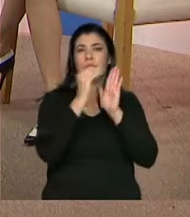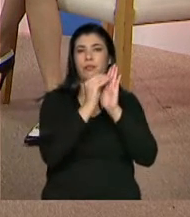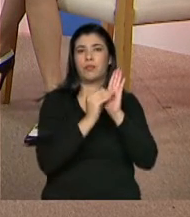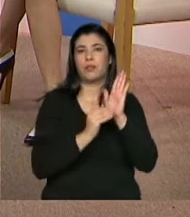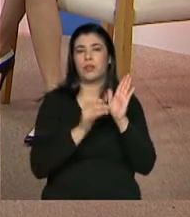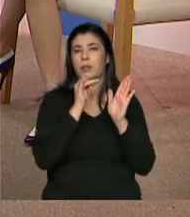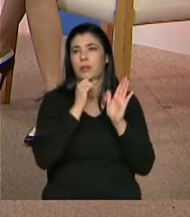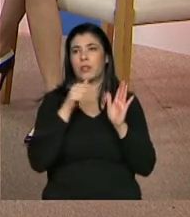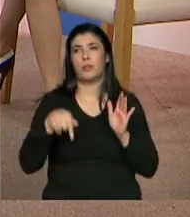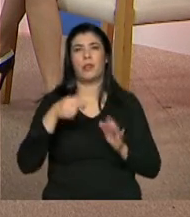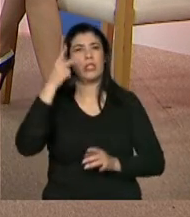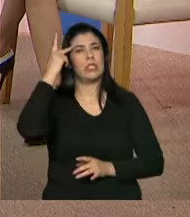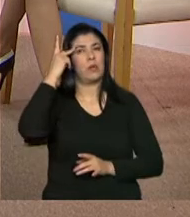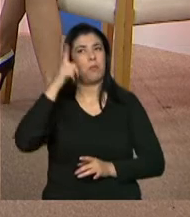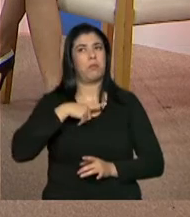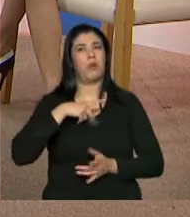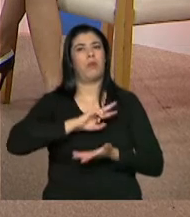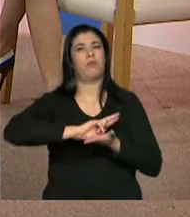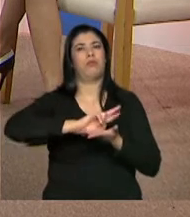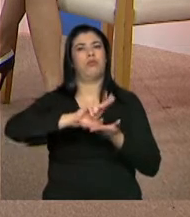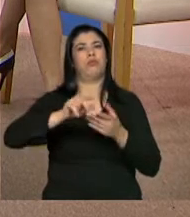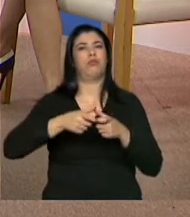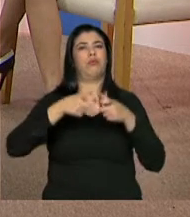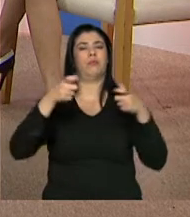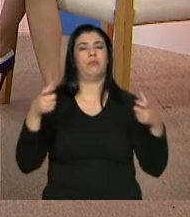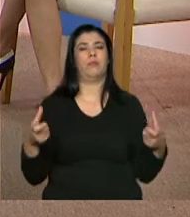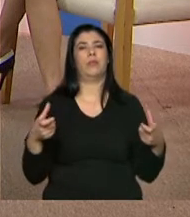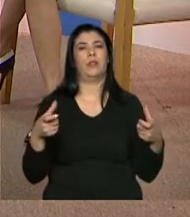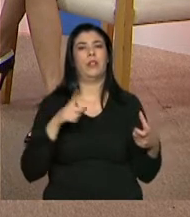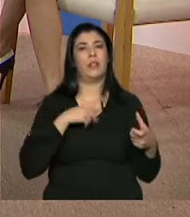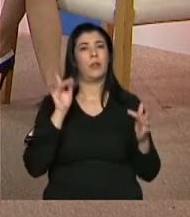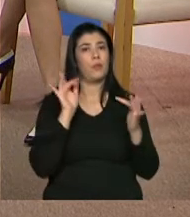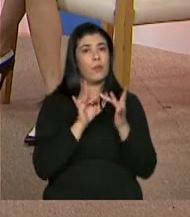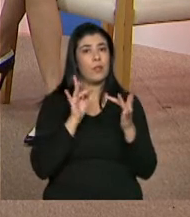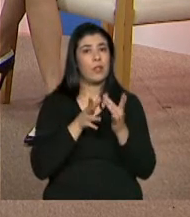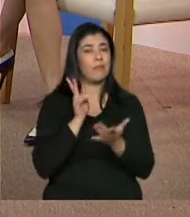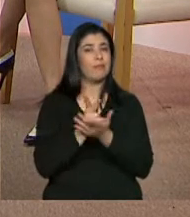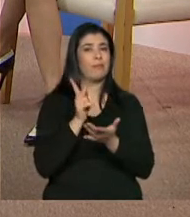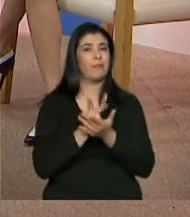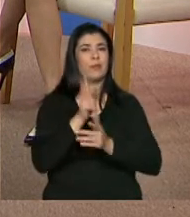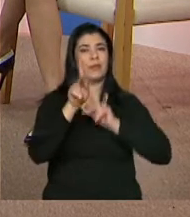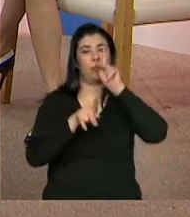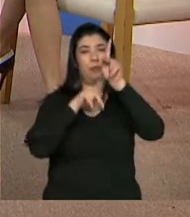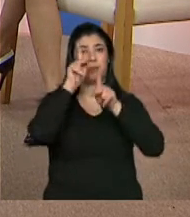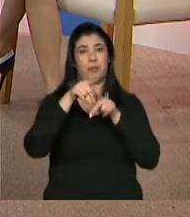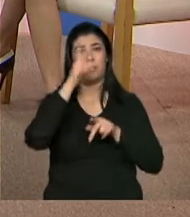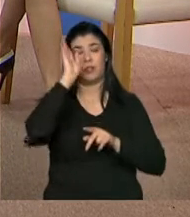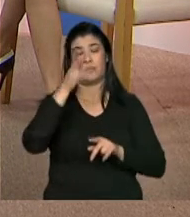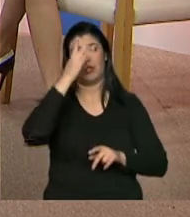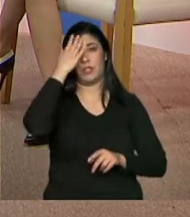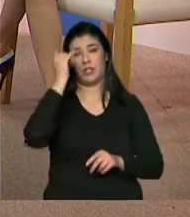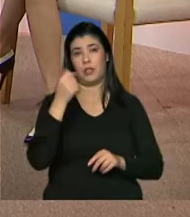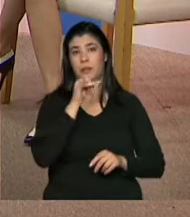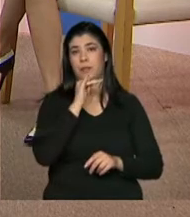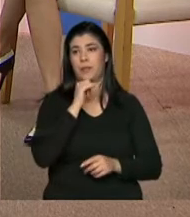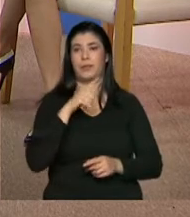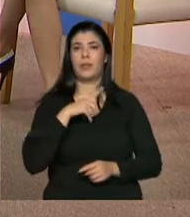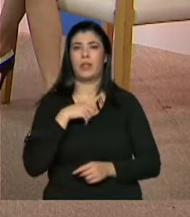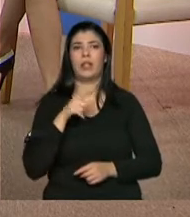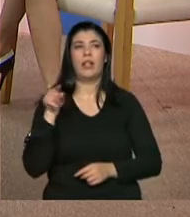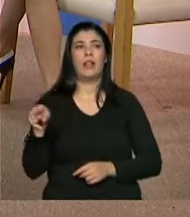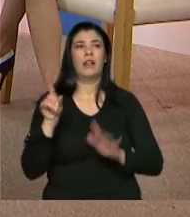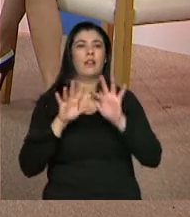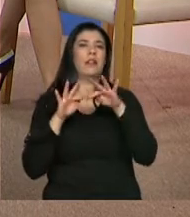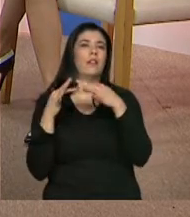ter muito mais. Então, você tem esse contato permanente com a população, e a população já sabe, ah, eu tive uma alteração na minha